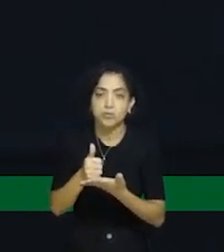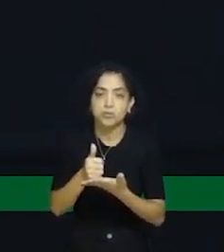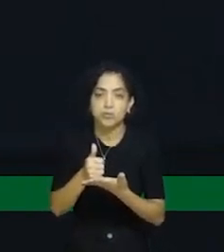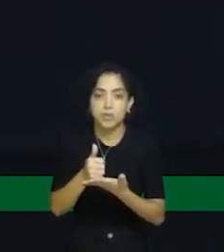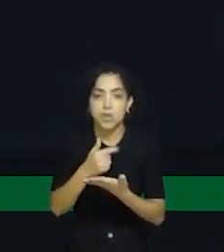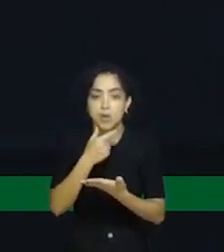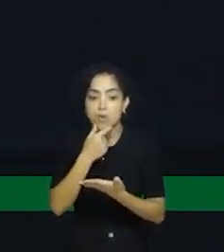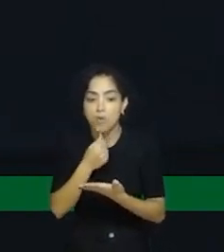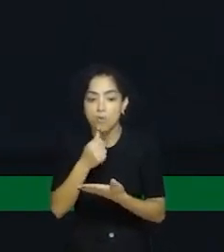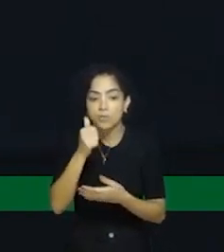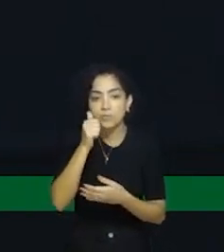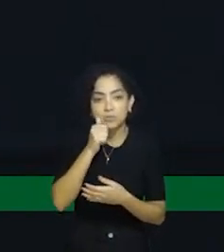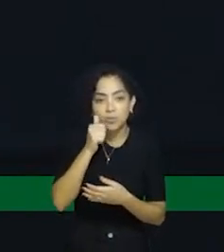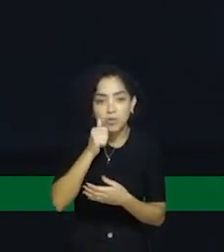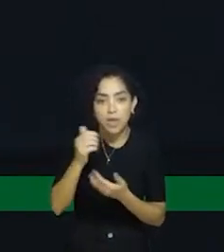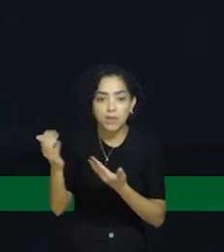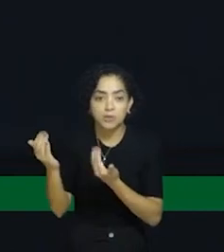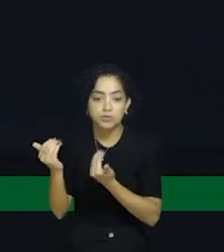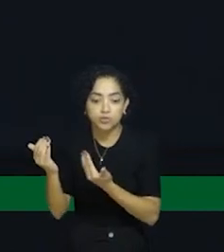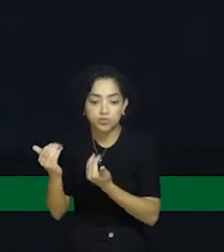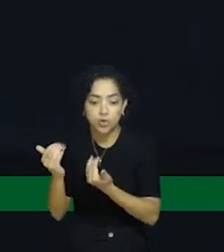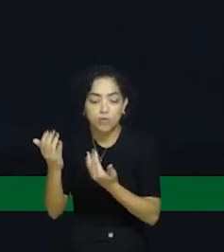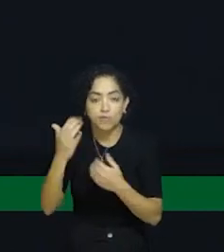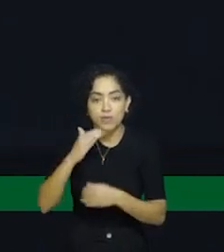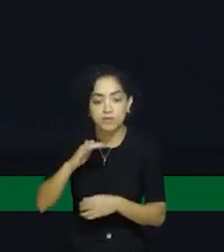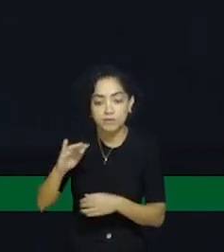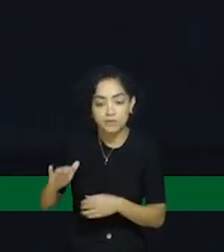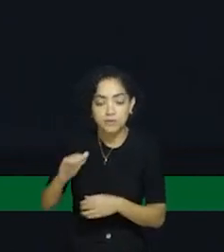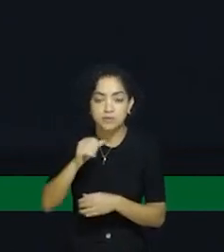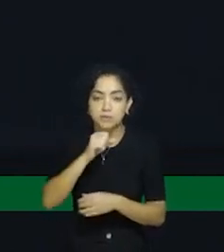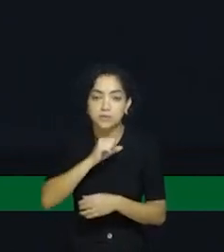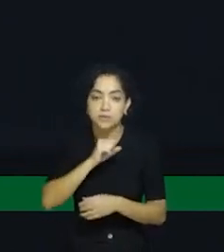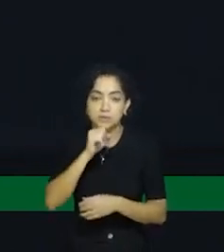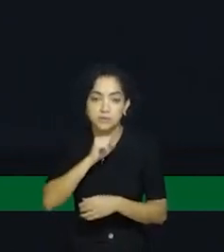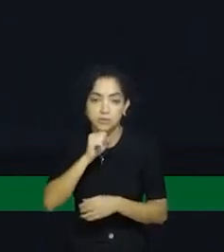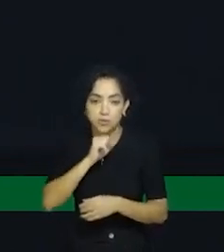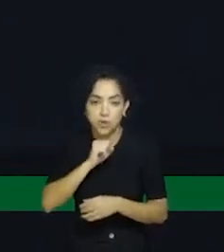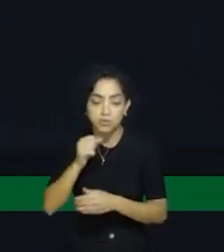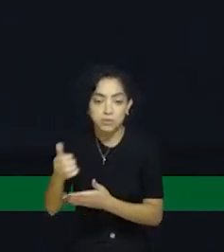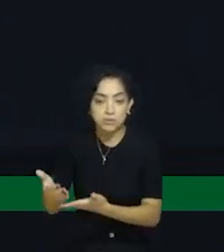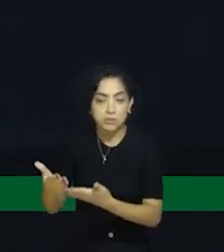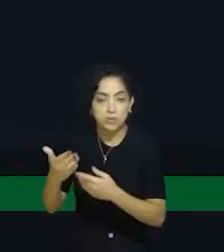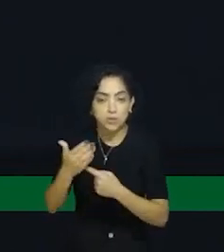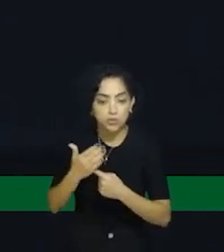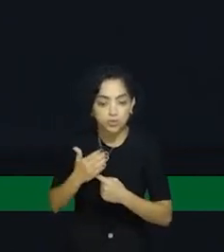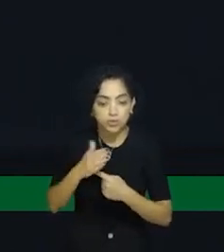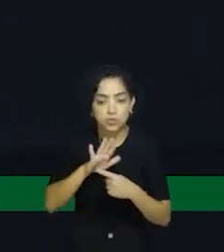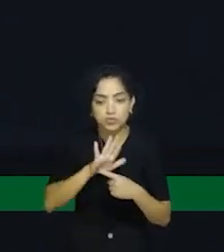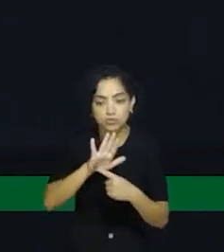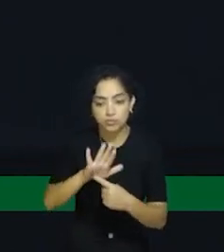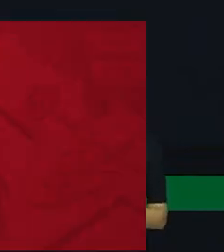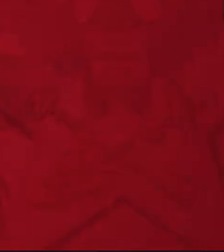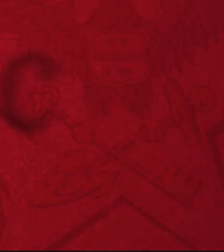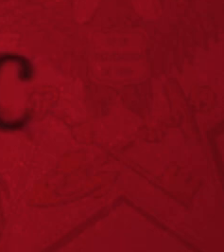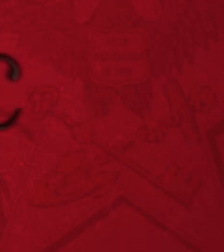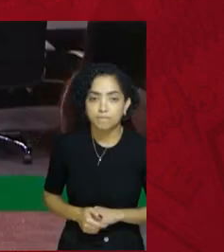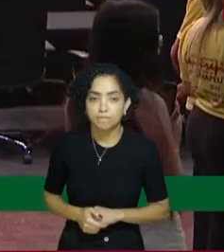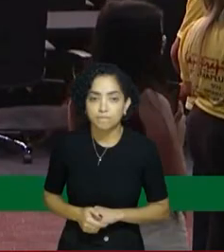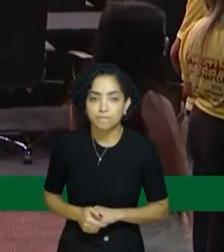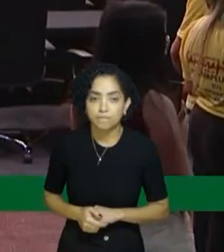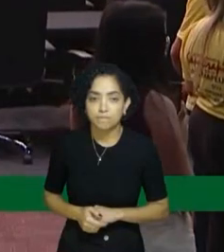homens, mulheres, jovens, crianças, idosos, que nos ajudam nesse trabalho de evangelização.